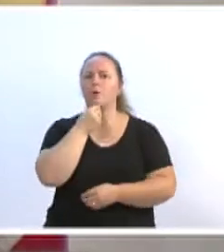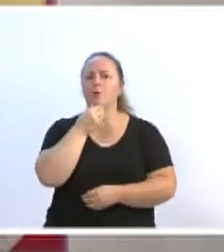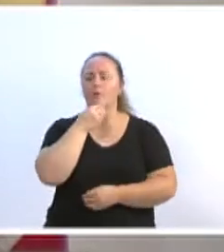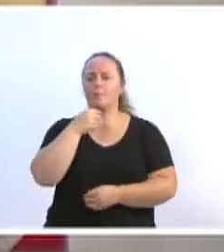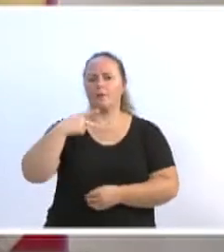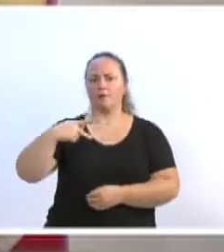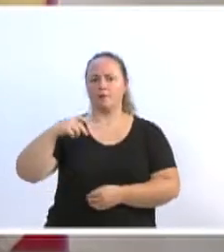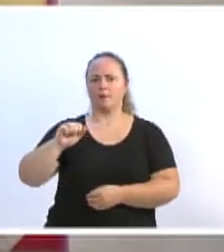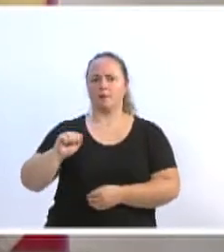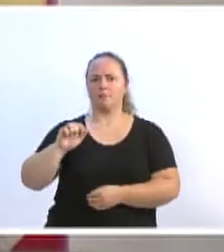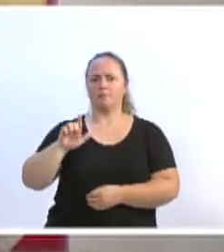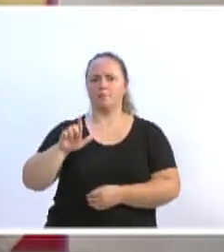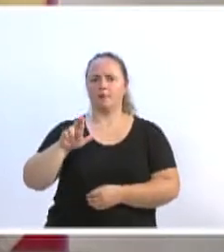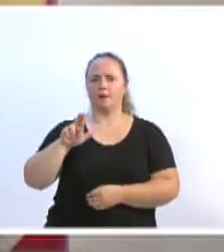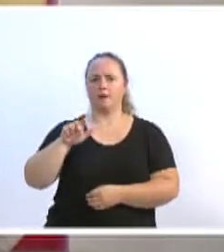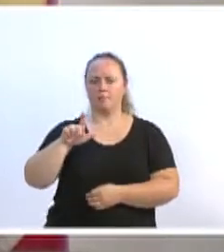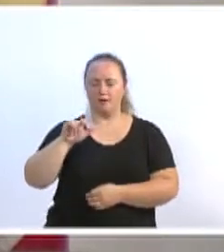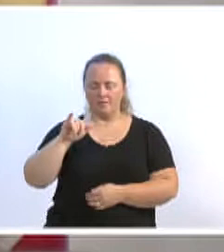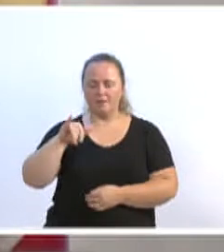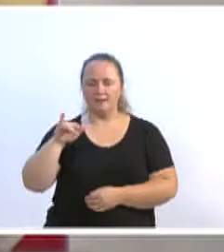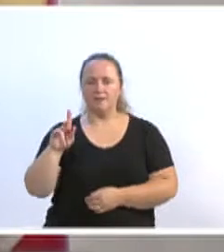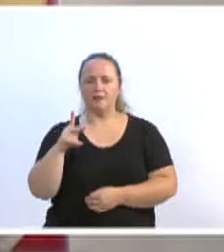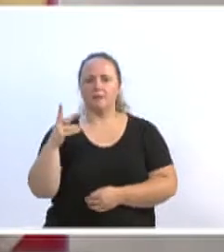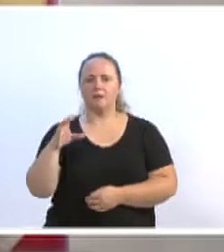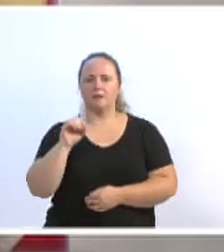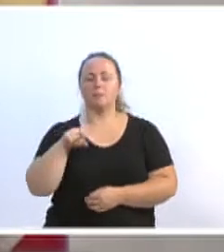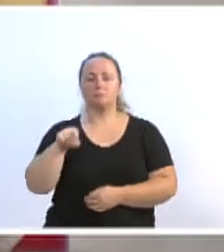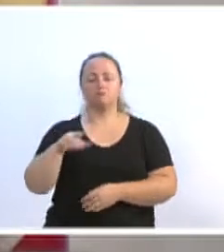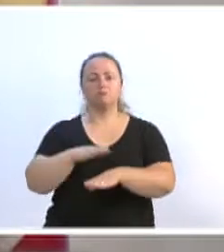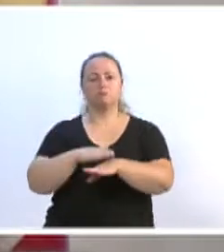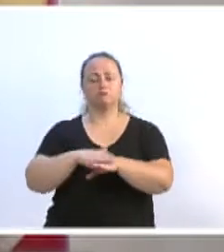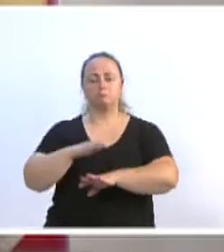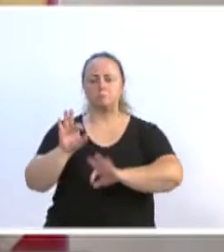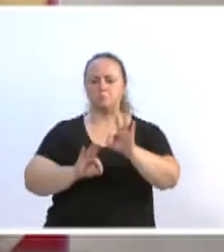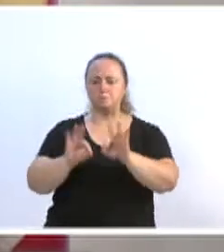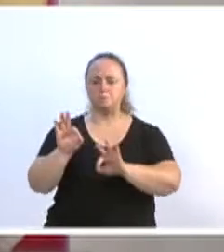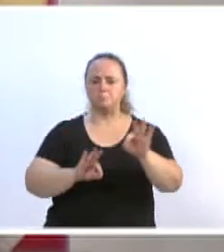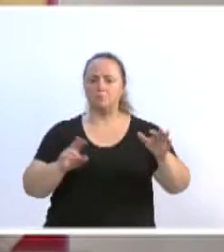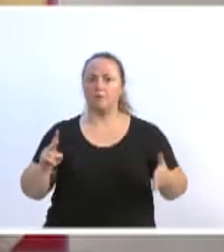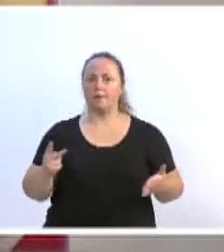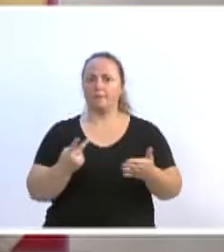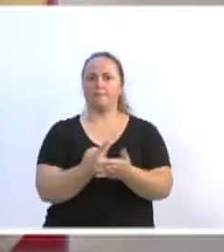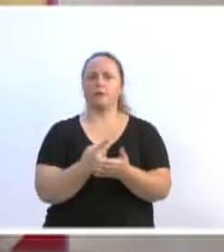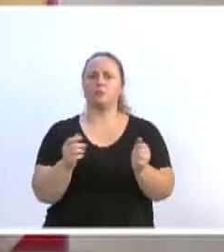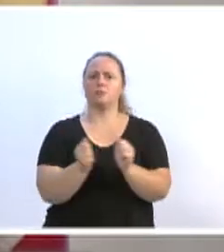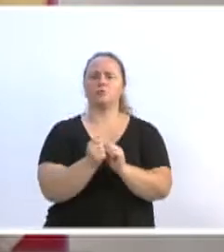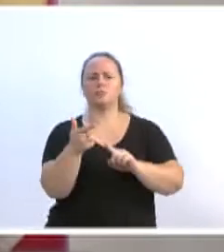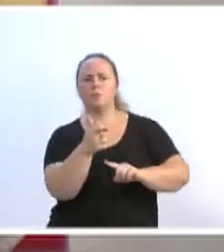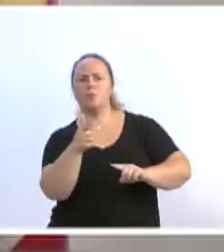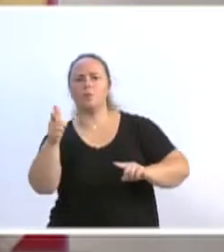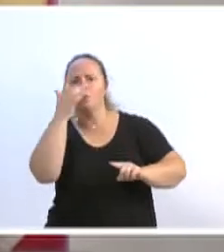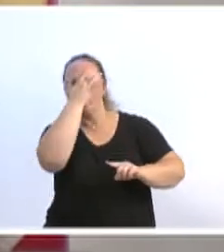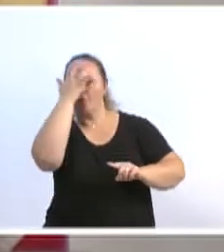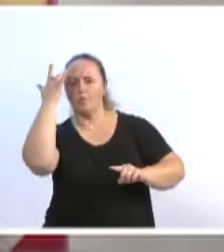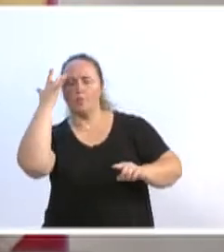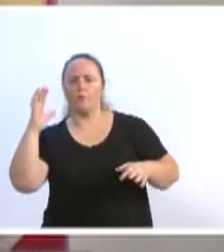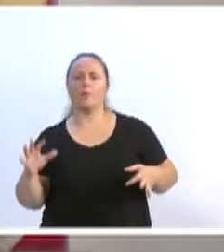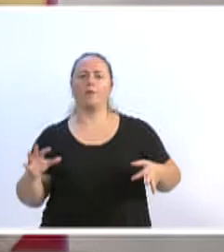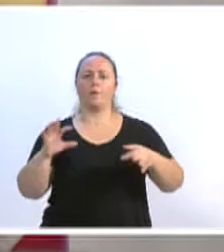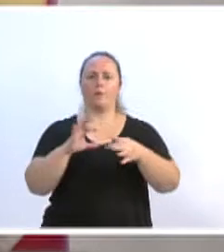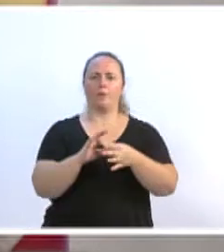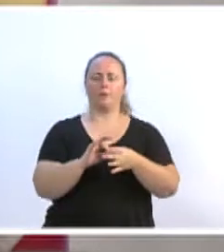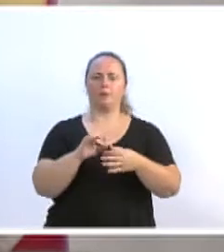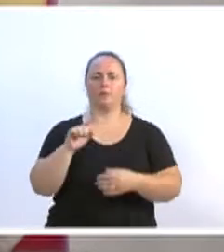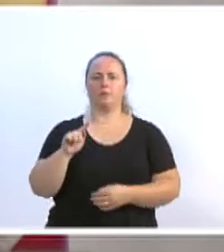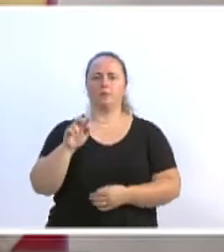Católica, ele organizou esse evento junto com outras pessoas, que fazem parte do Grupia, que é